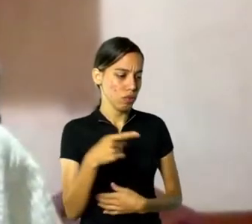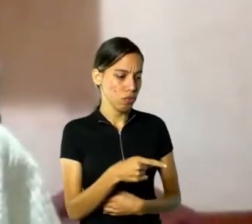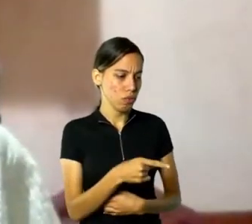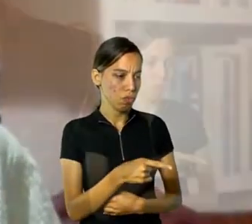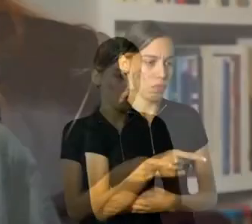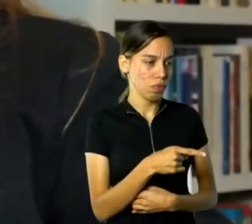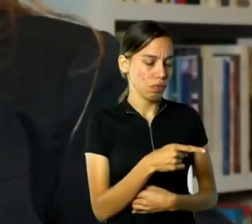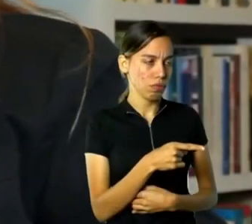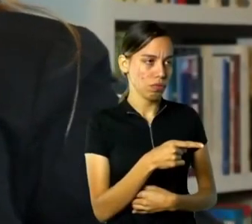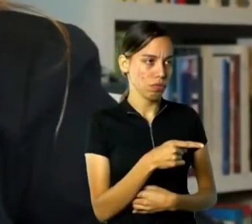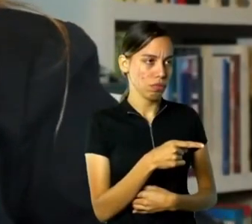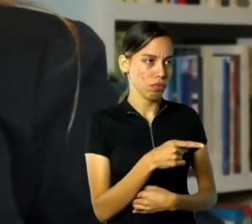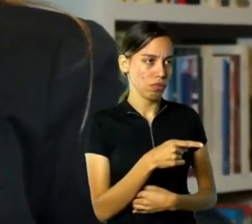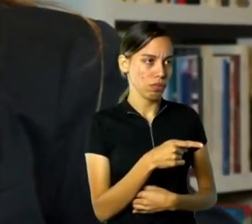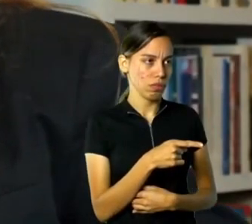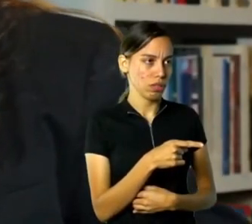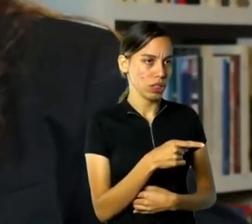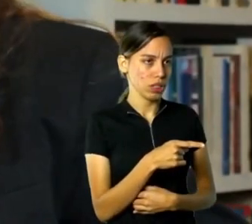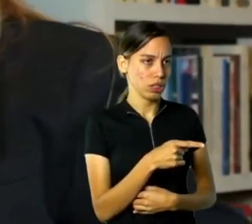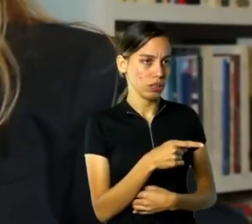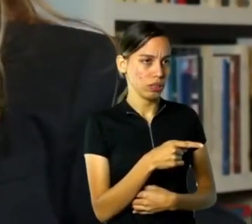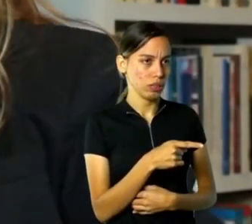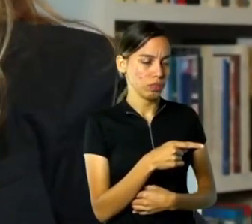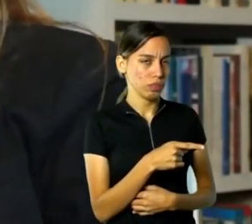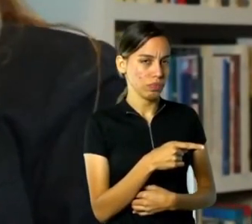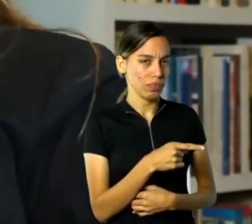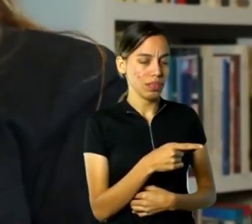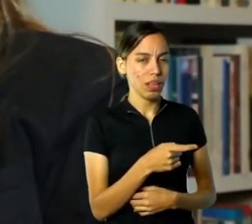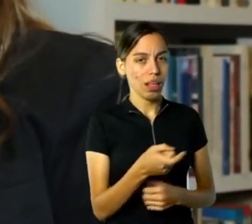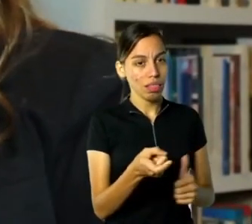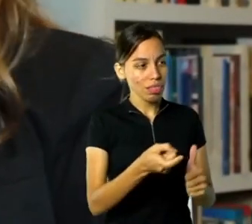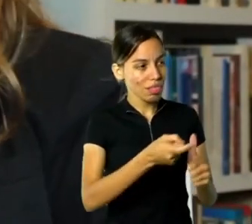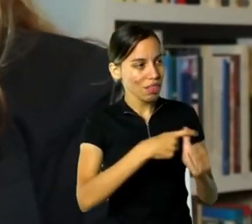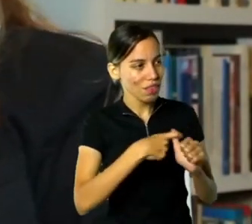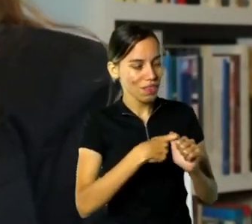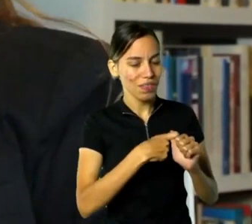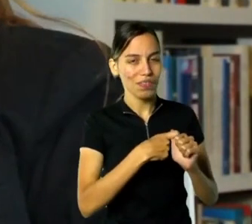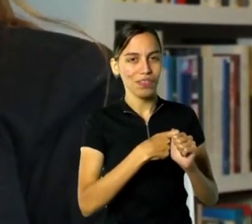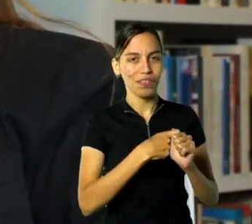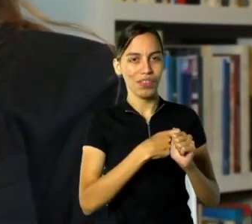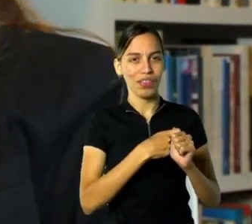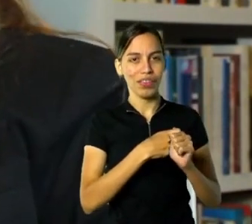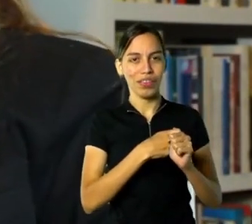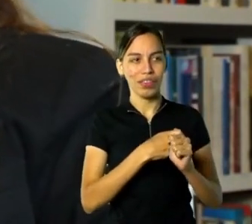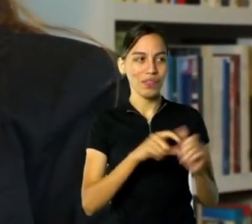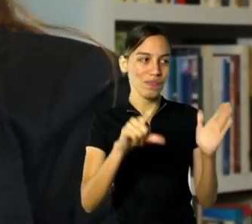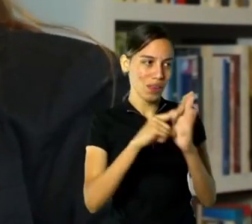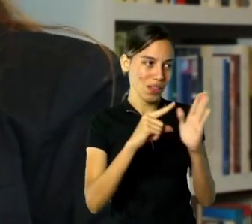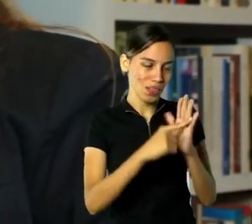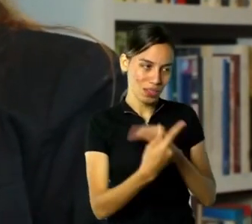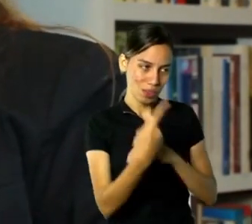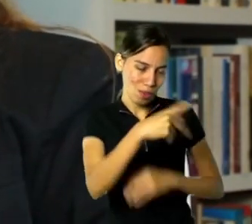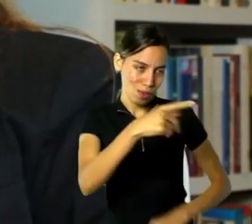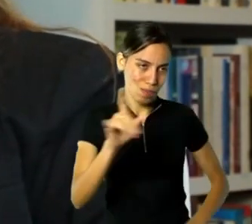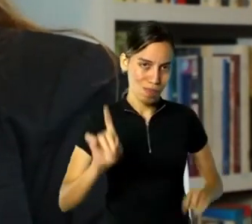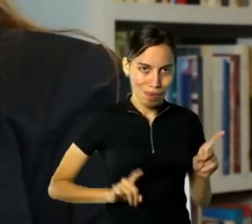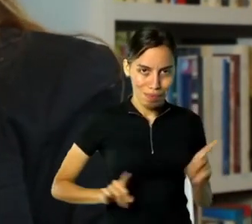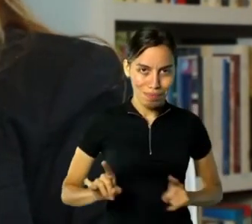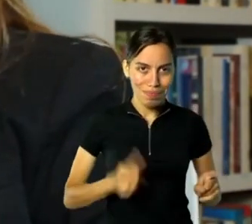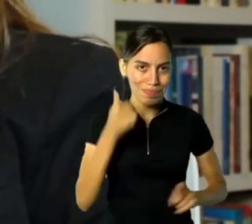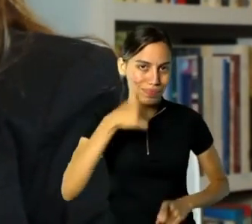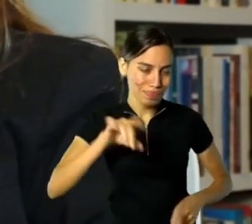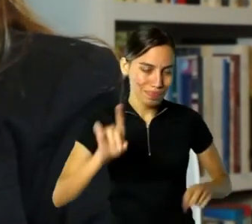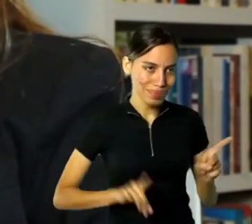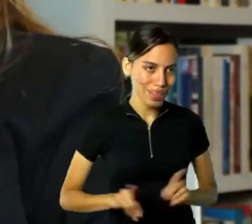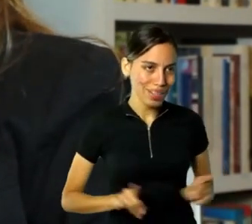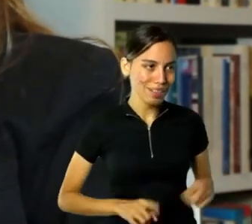bebendo, né? A banca de revista da sua prima, de tanto que você gostava de comprar lá as revistinhas. Você